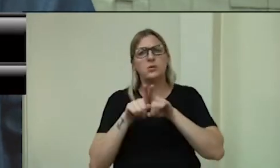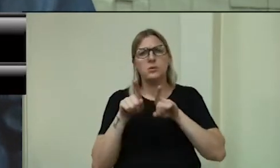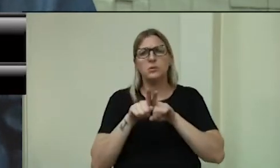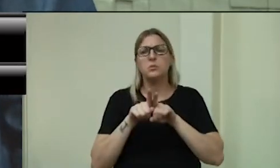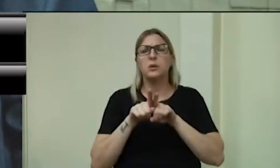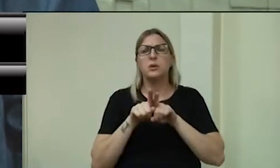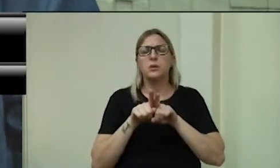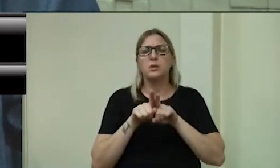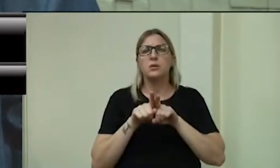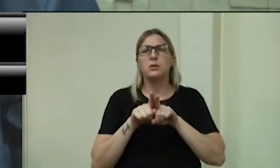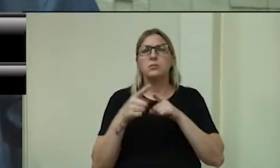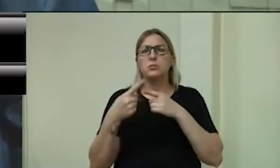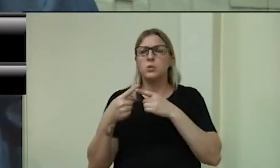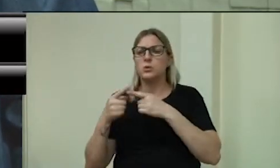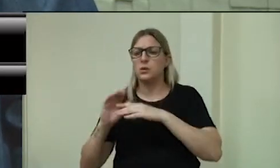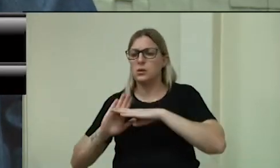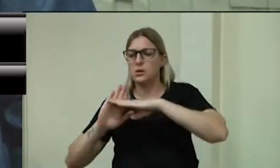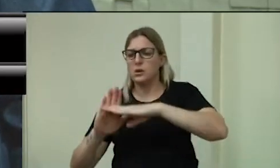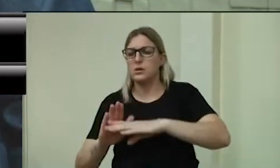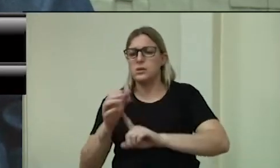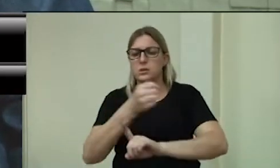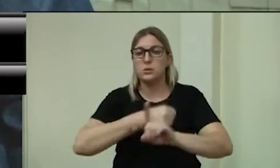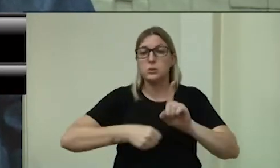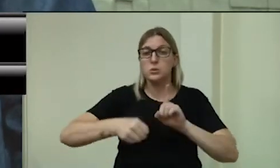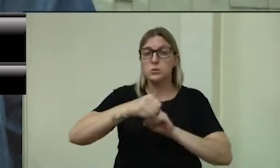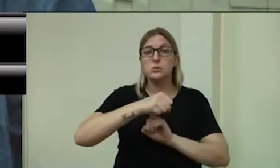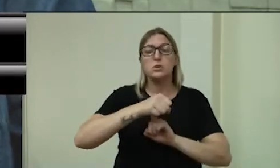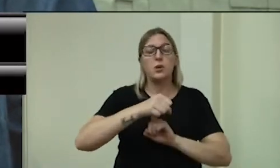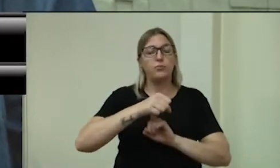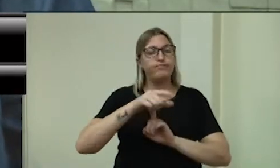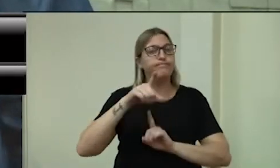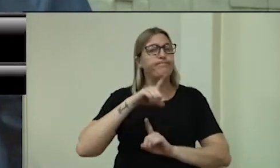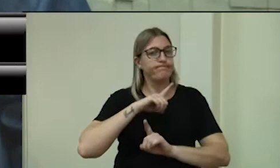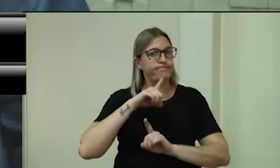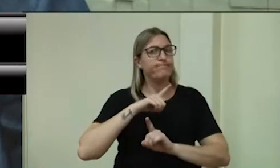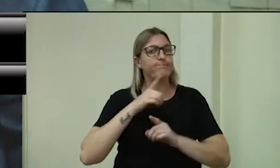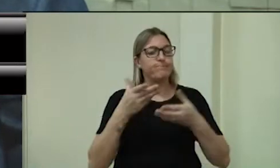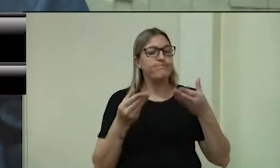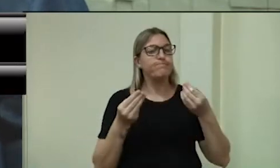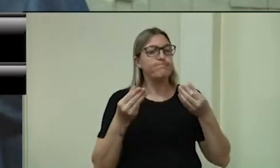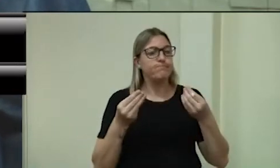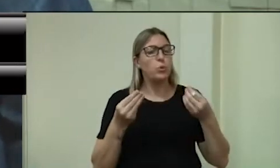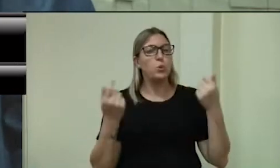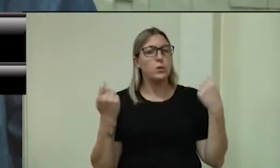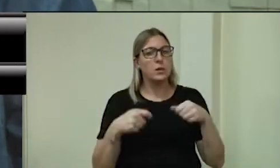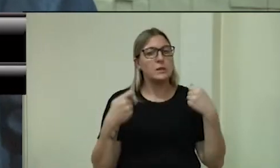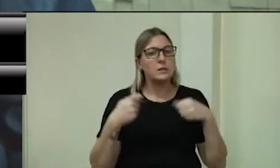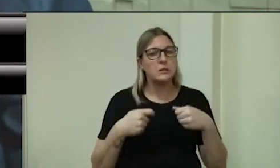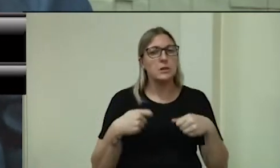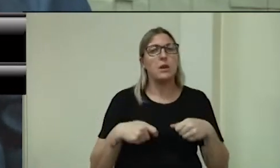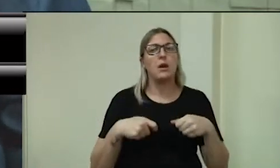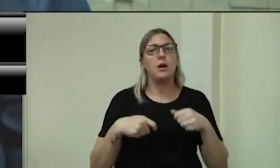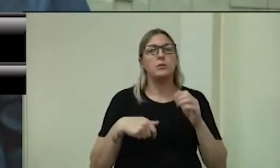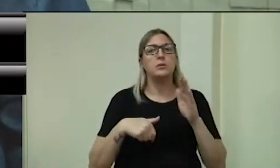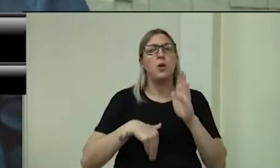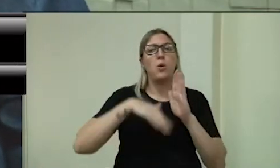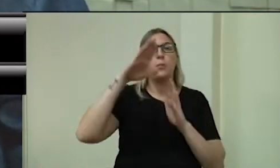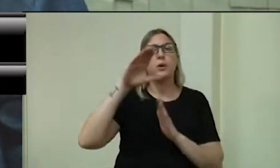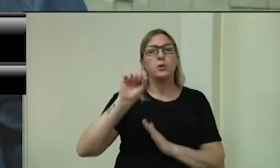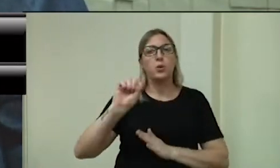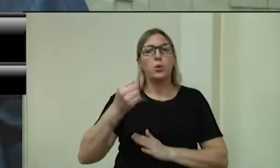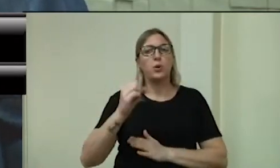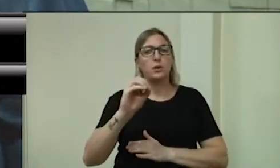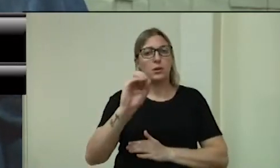até porque na assistência social nós sabemos que há uma sobrecarga à procura de 80% a mais pelas cestas